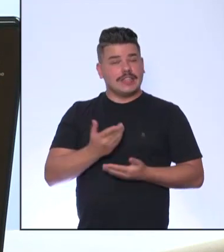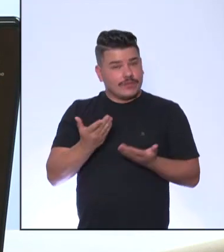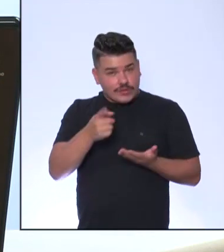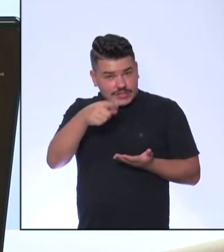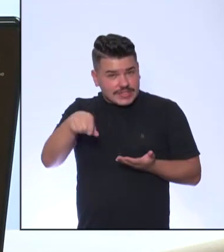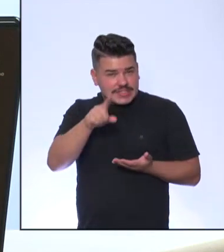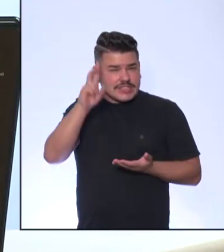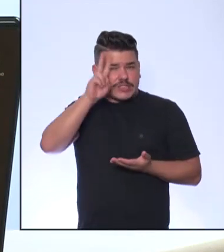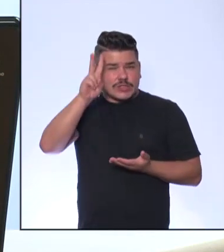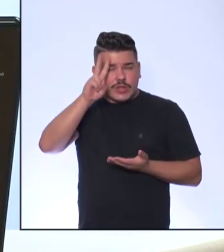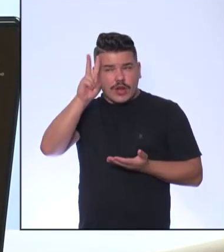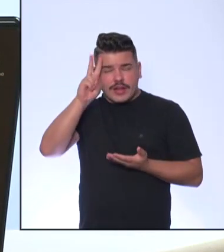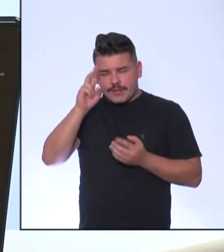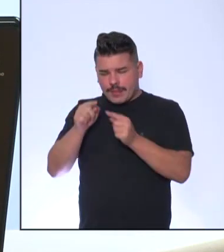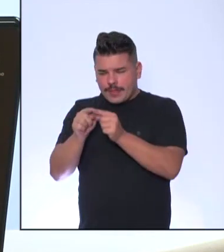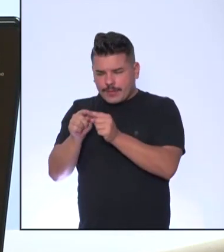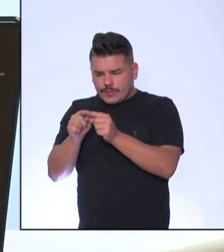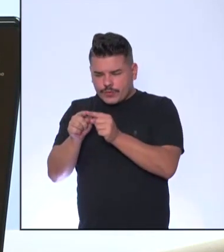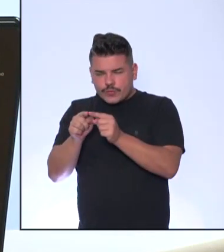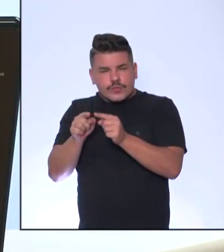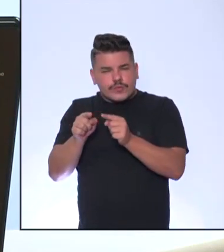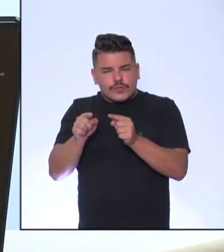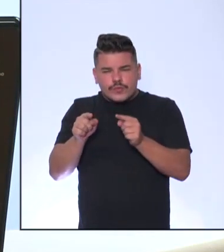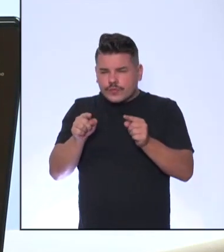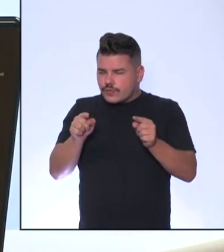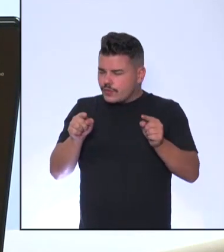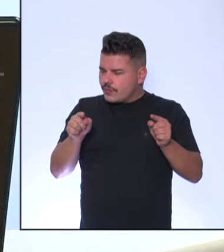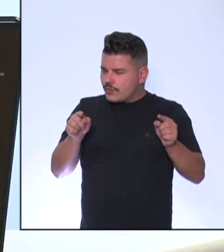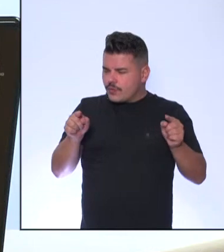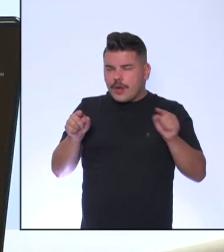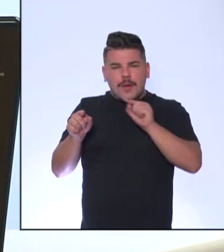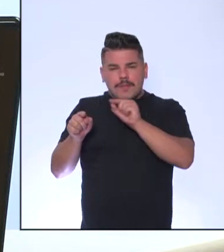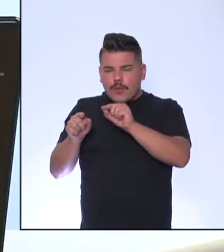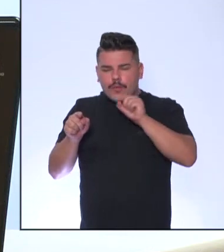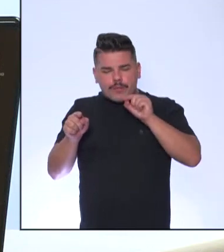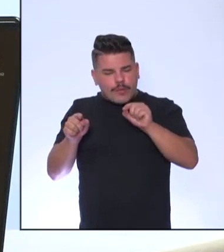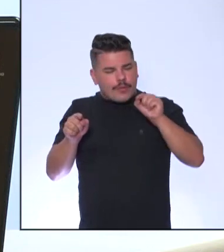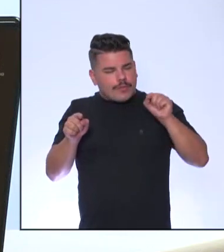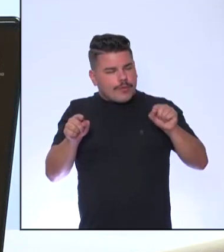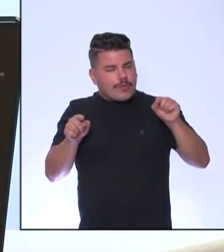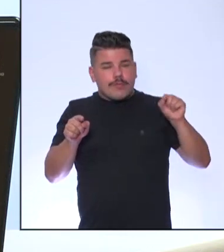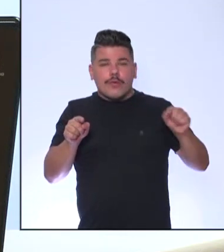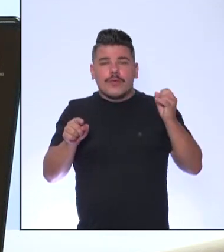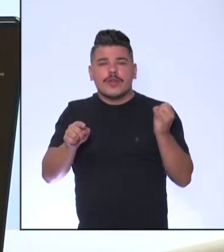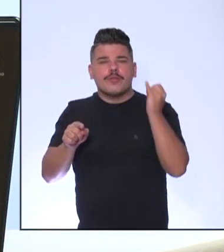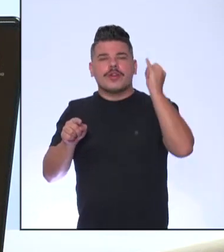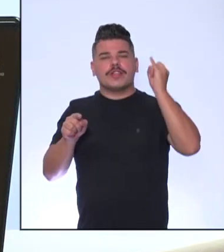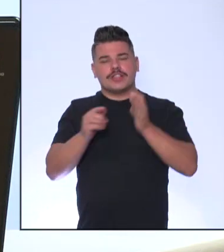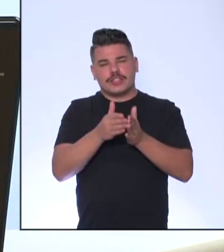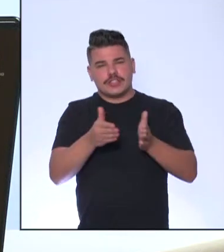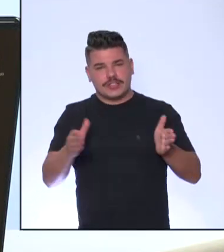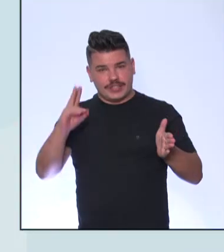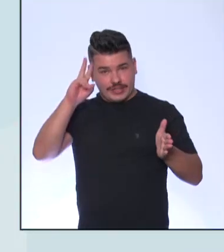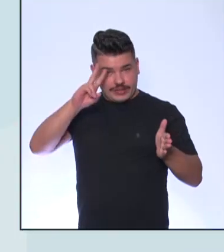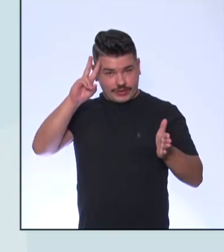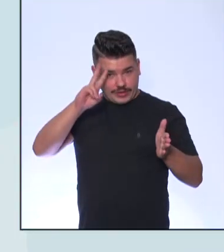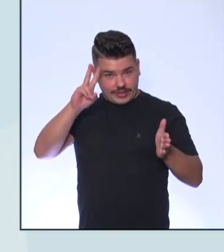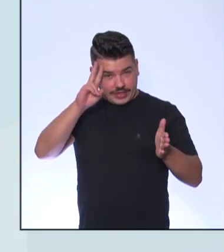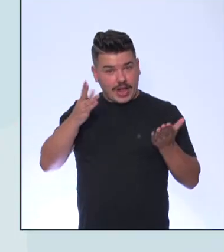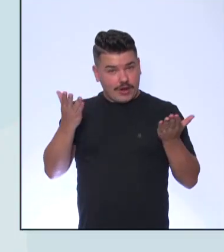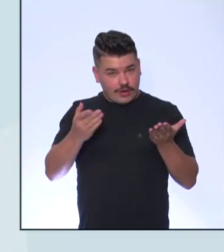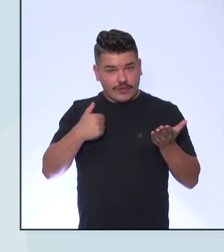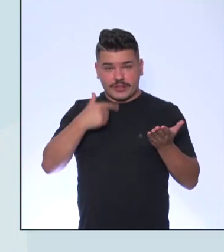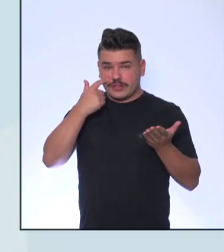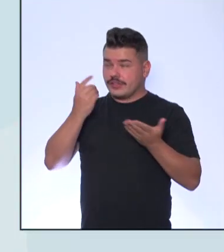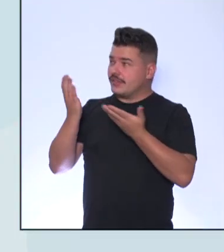históricas que a gente tem no material, para a gente estar trabalhando essa atitude historiadora do aluno. Para começar, a gente vai observar uma imagem.